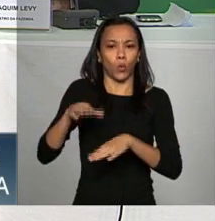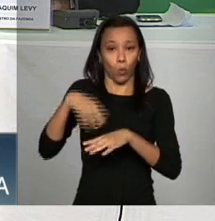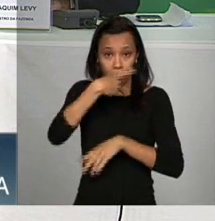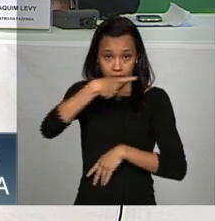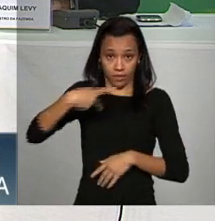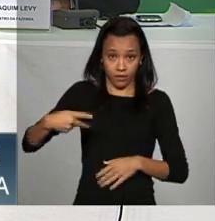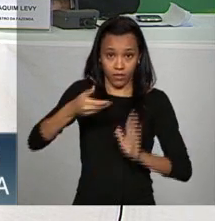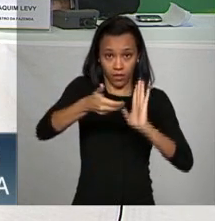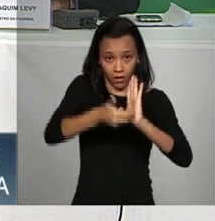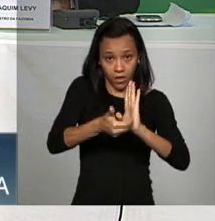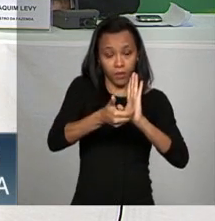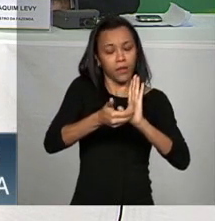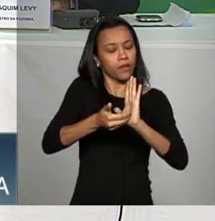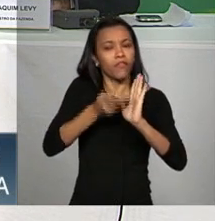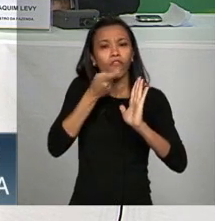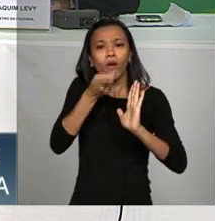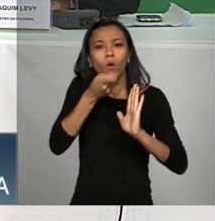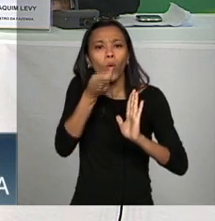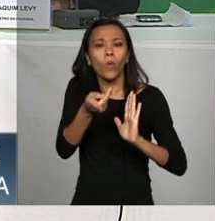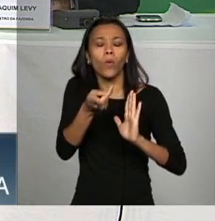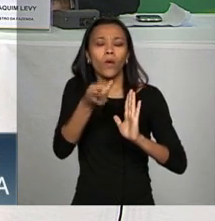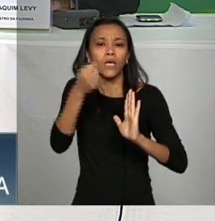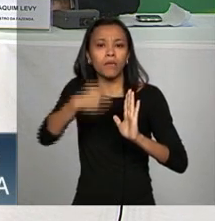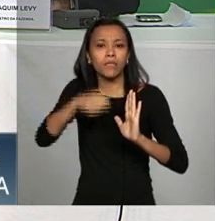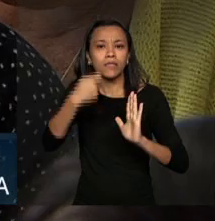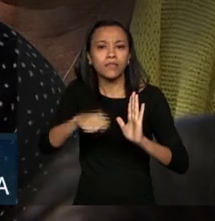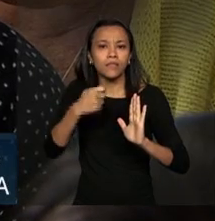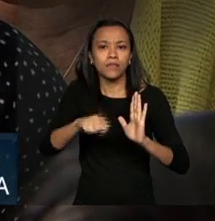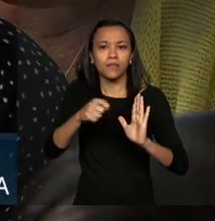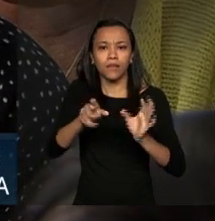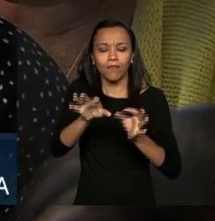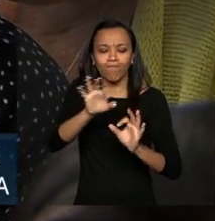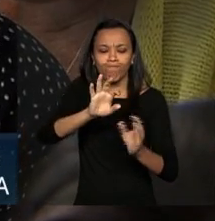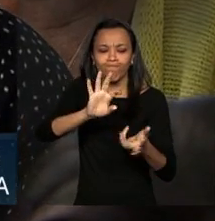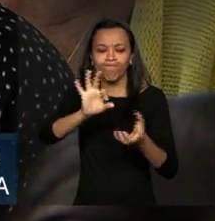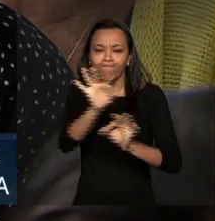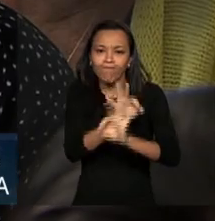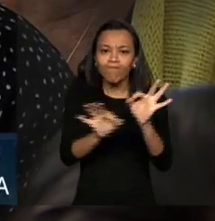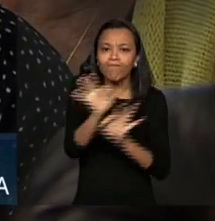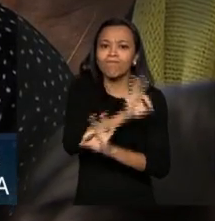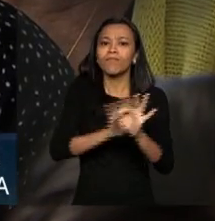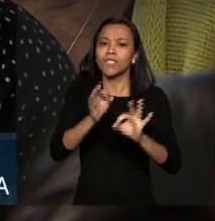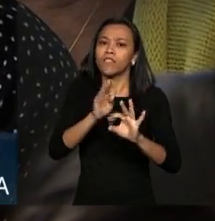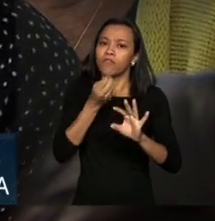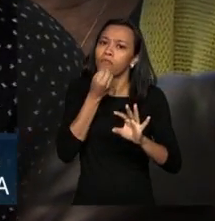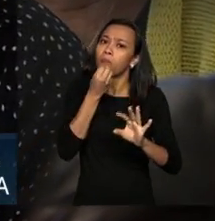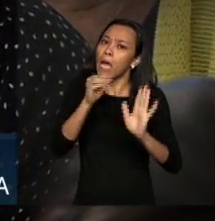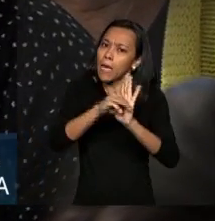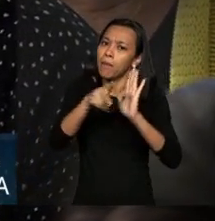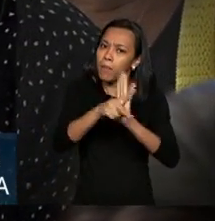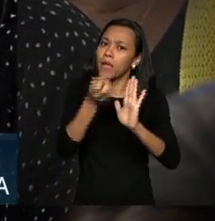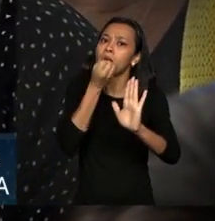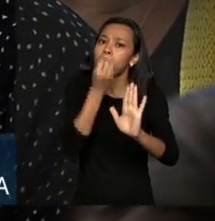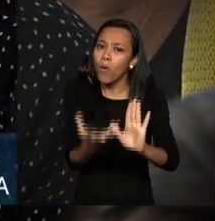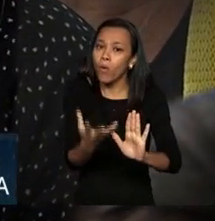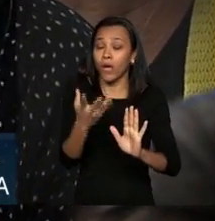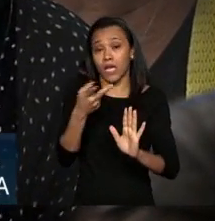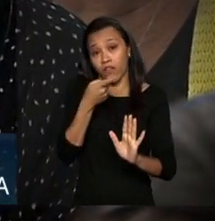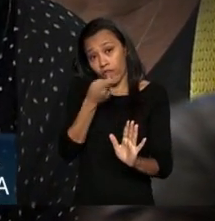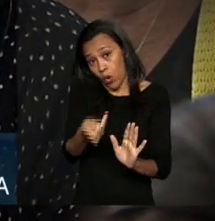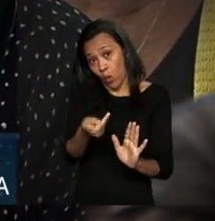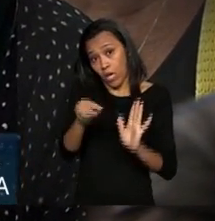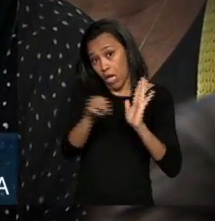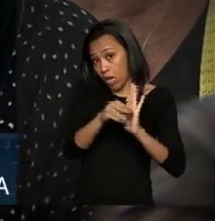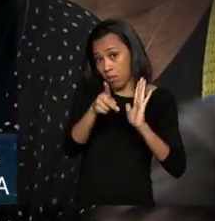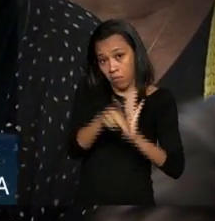que o governo vai ter que fazer um trabalho de conscientização para provar que essa MP nova é boa e ele questionou ele disse que o formato de MP não é